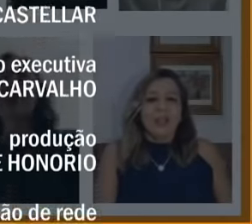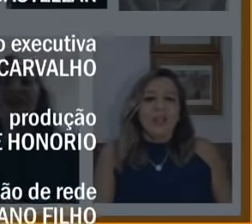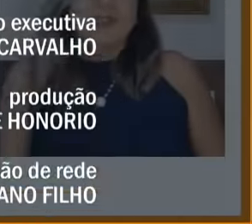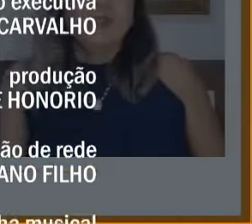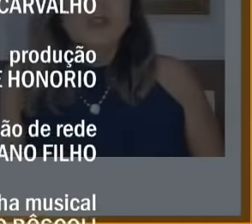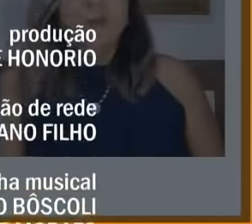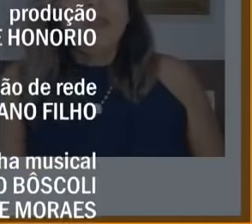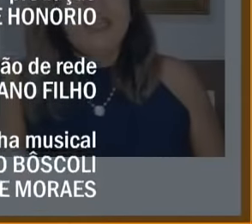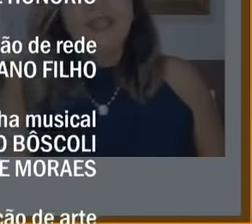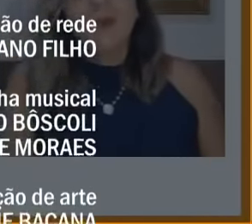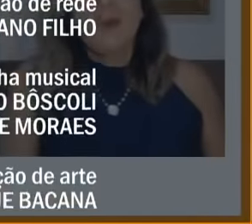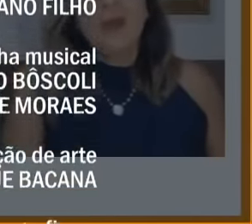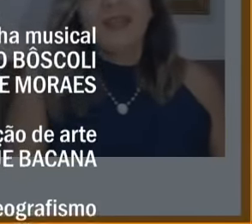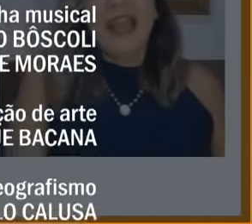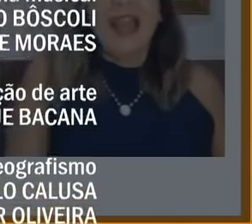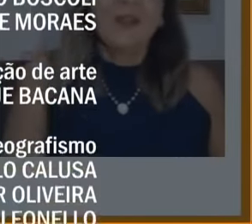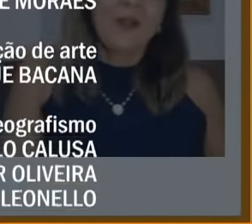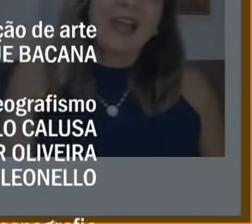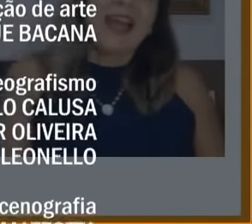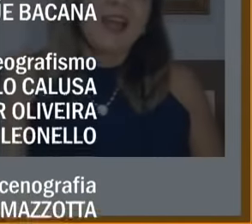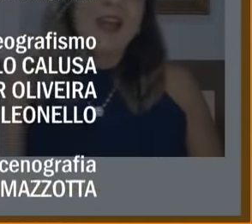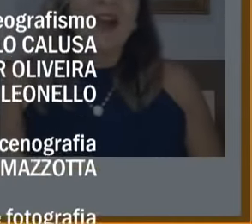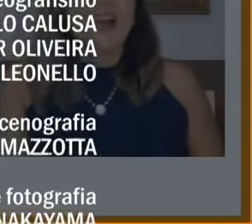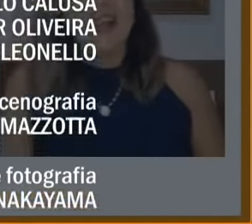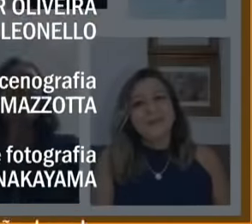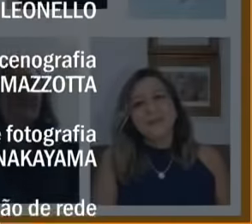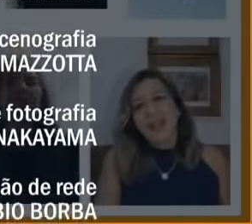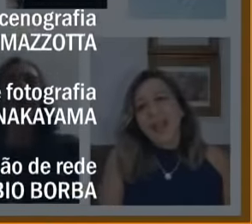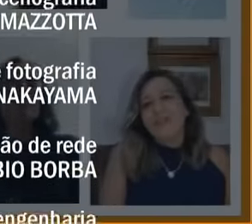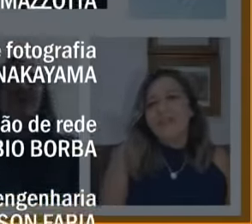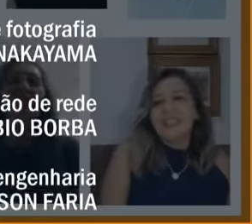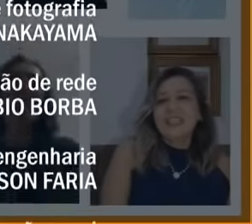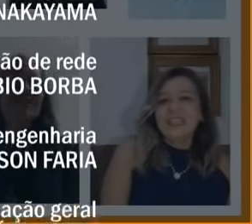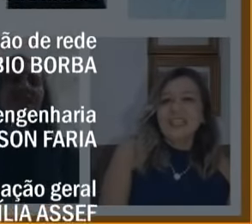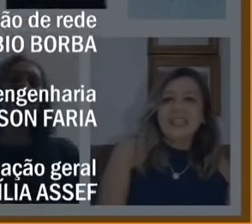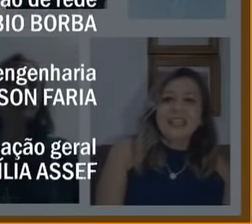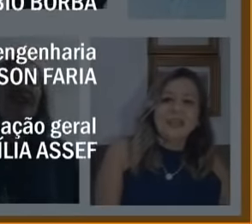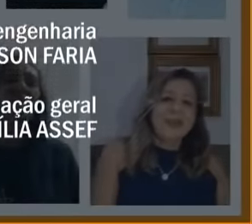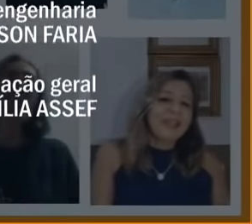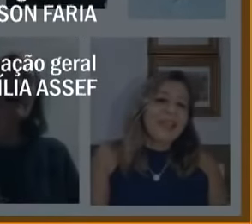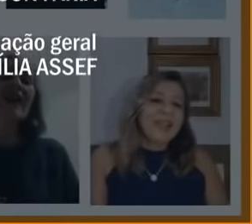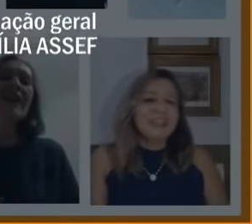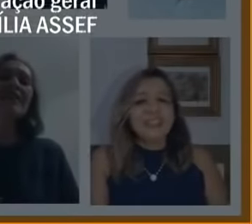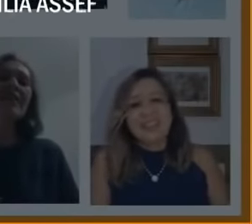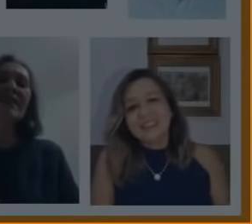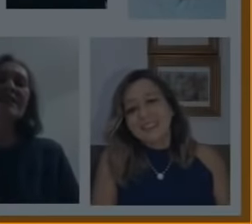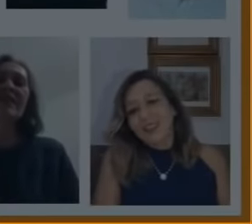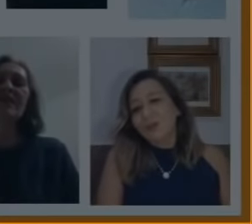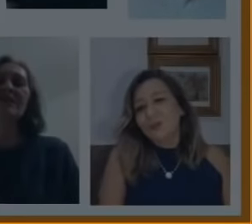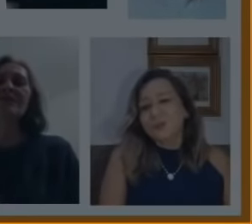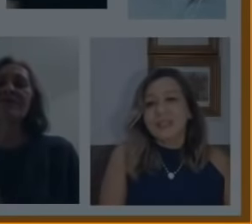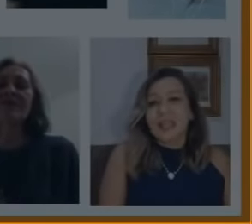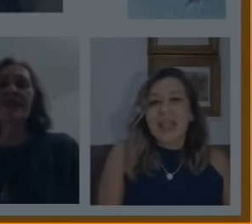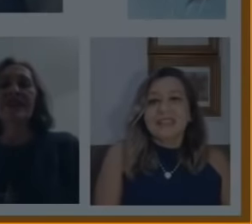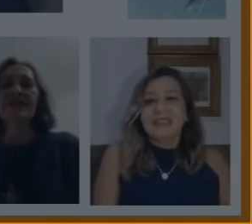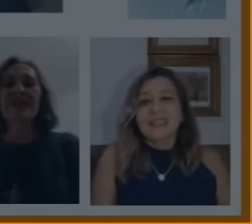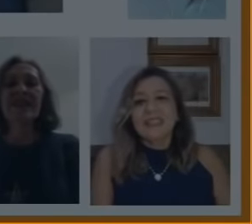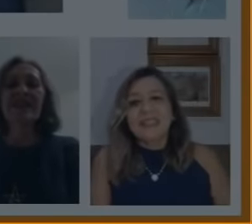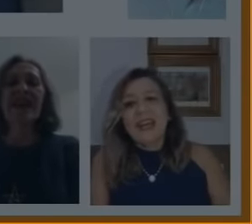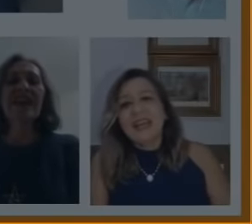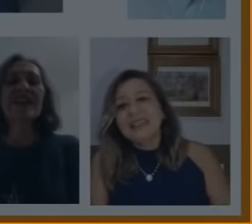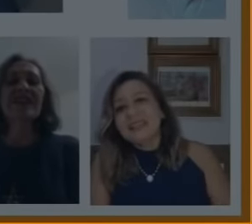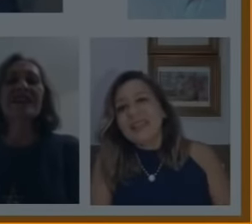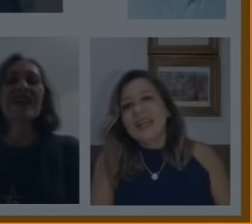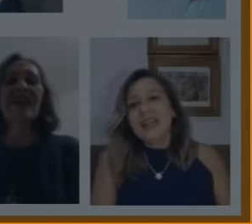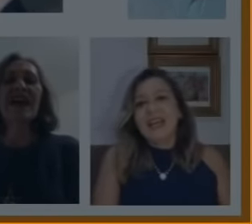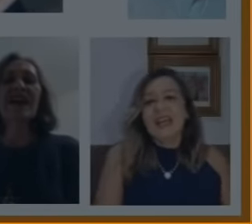No domingo, qualquer, qualquer hora Vem pra mim em qualquer direção Sei